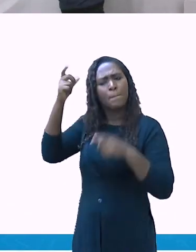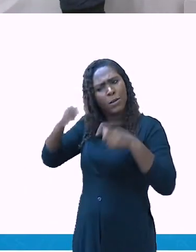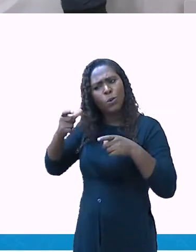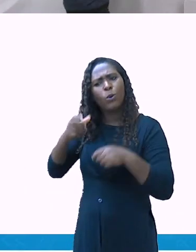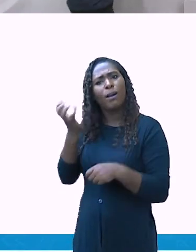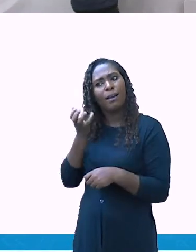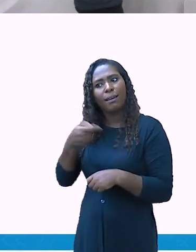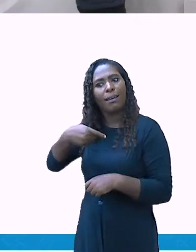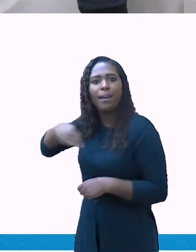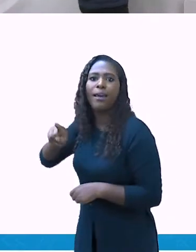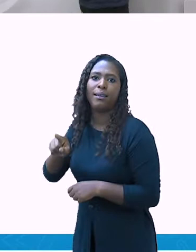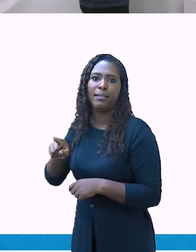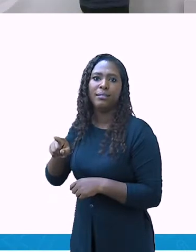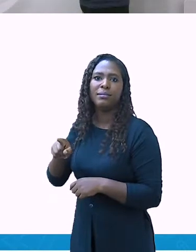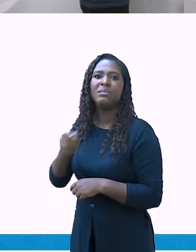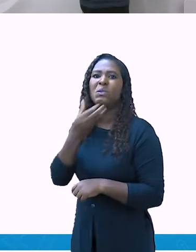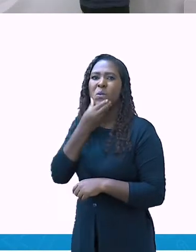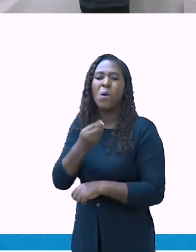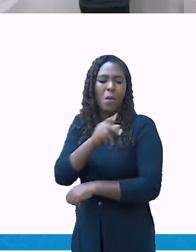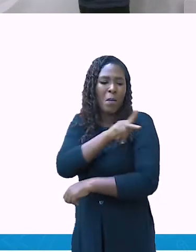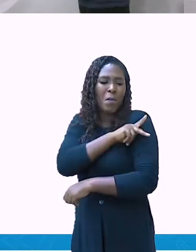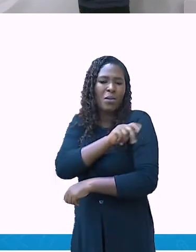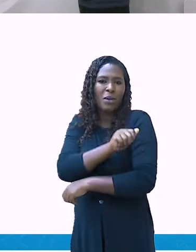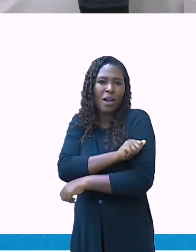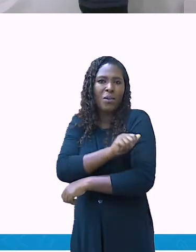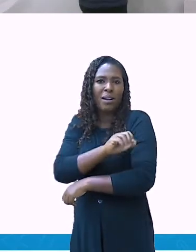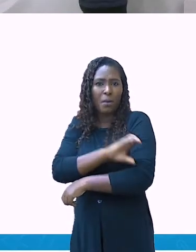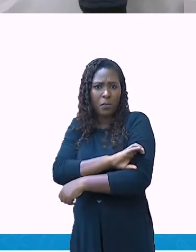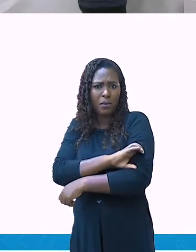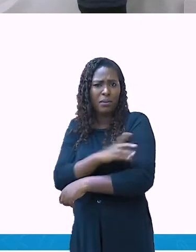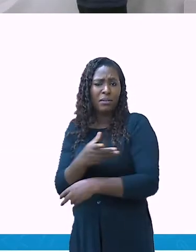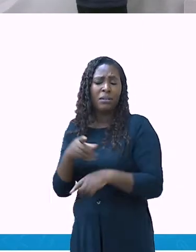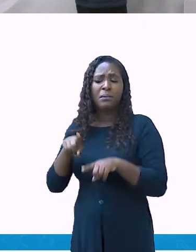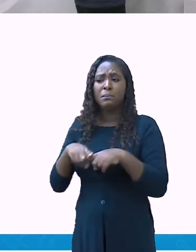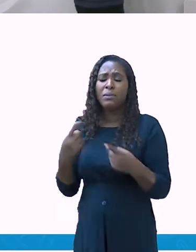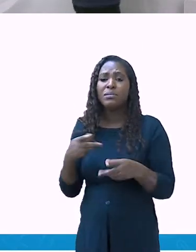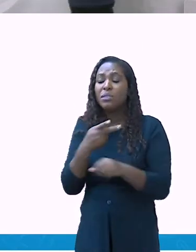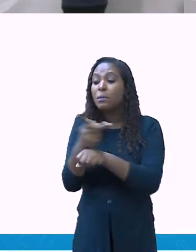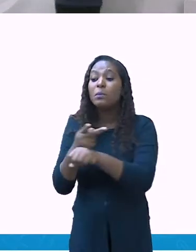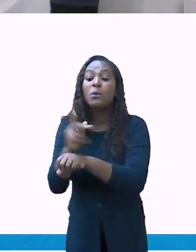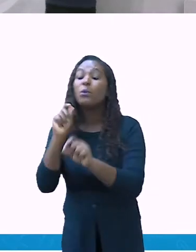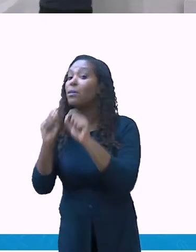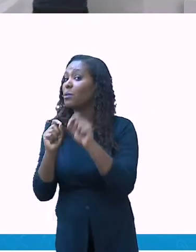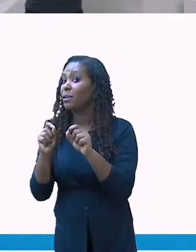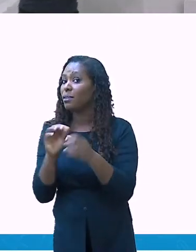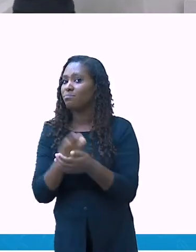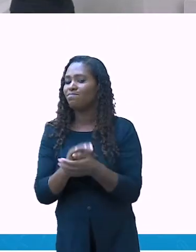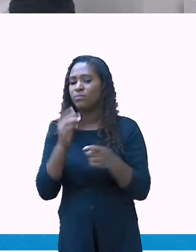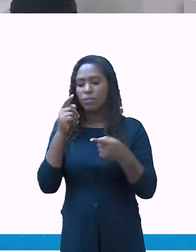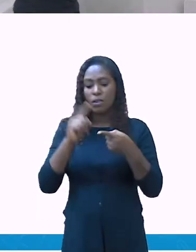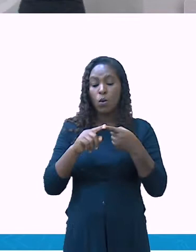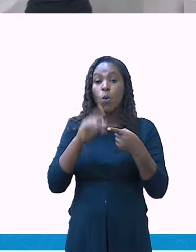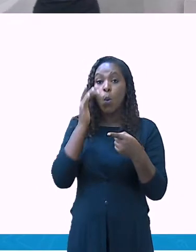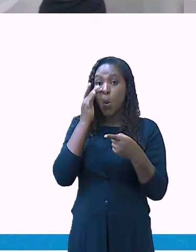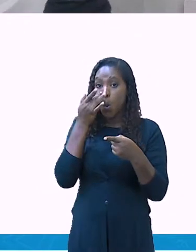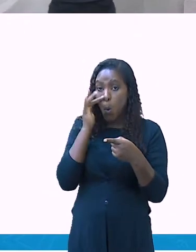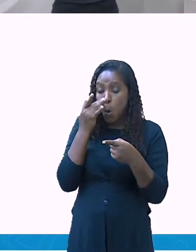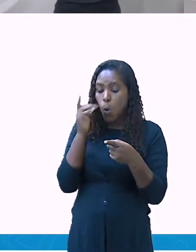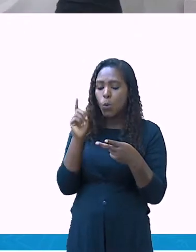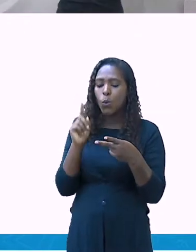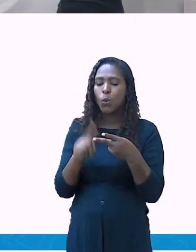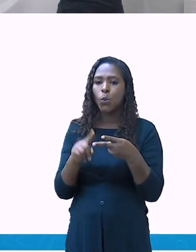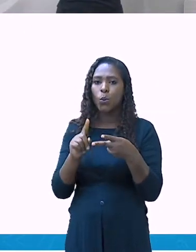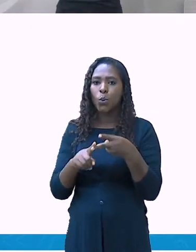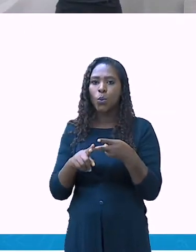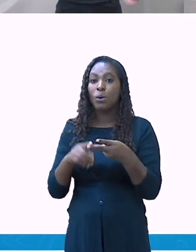ouro, escravos, pedras preciosas e especiarias. Vocês